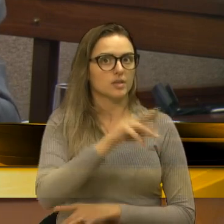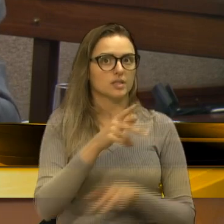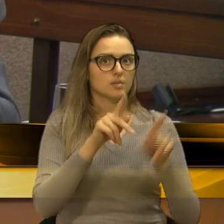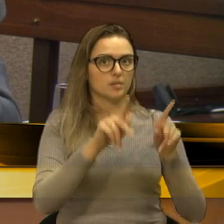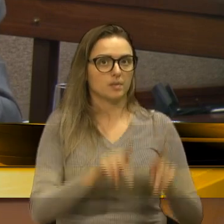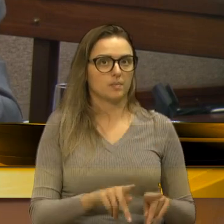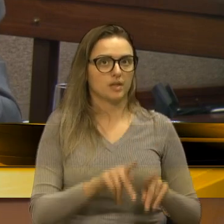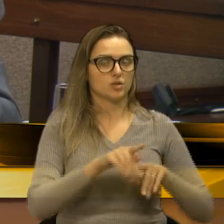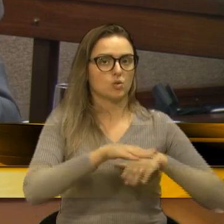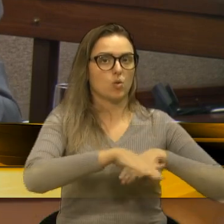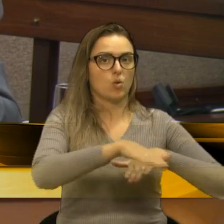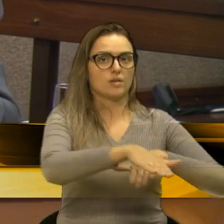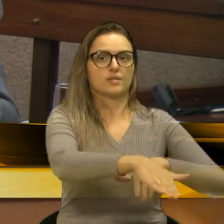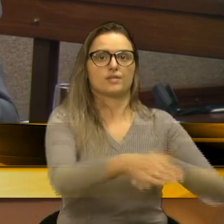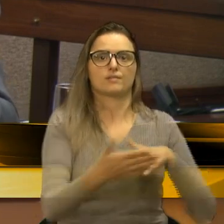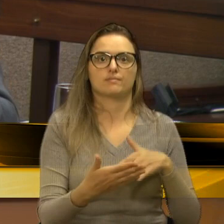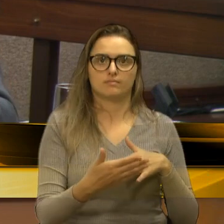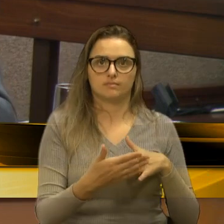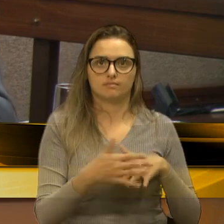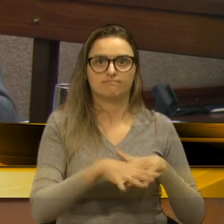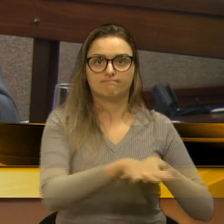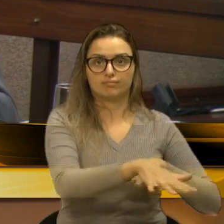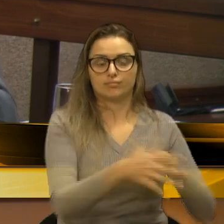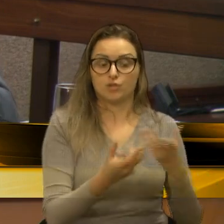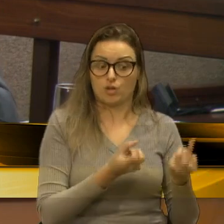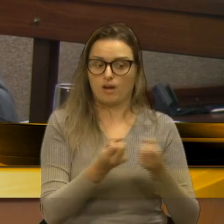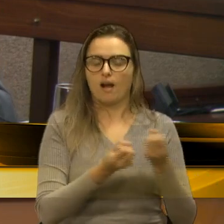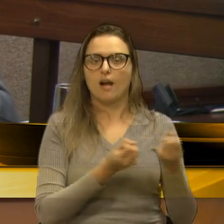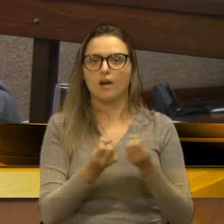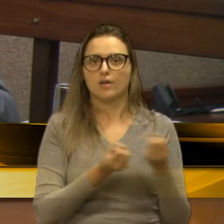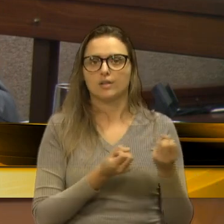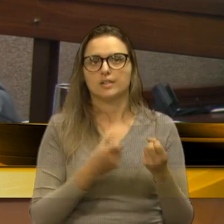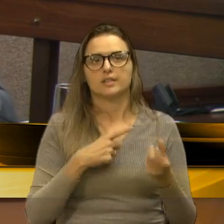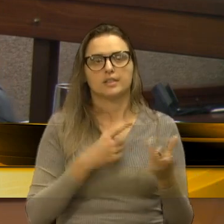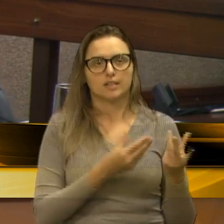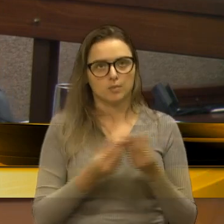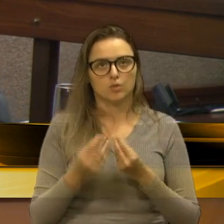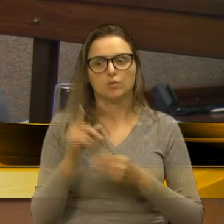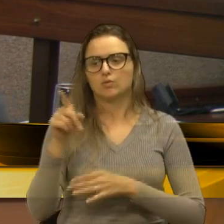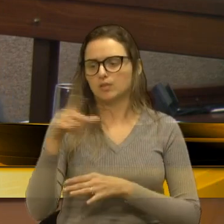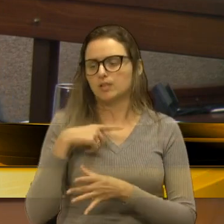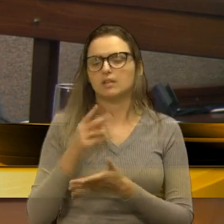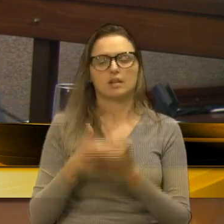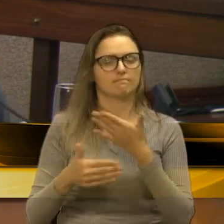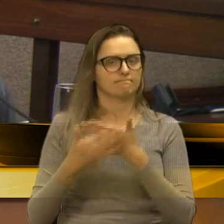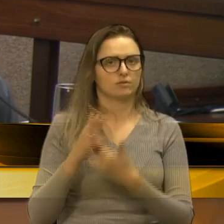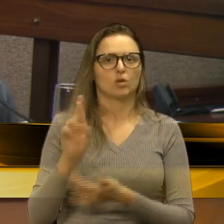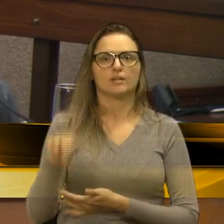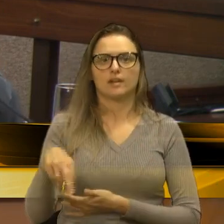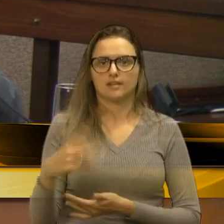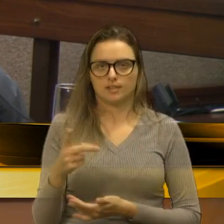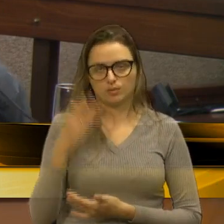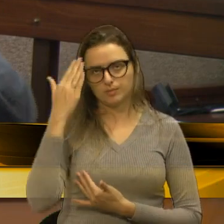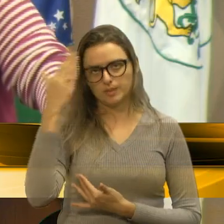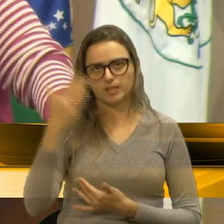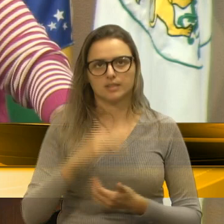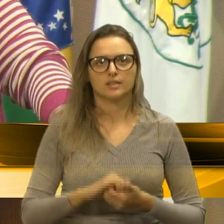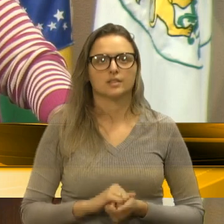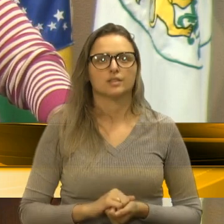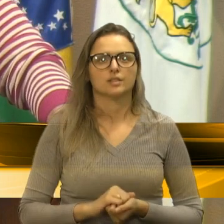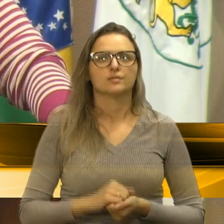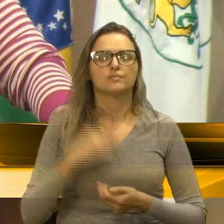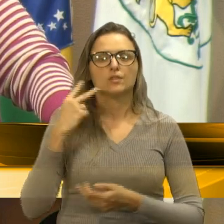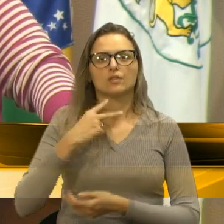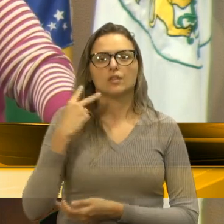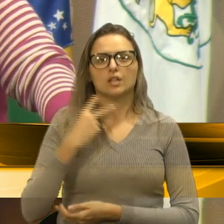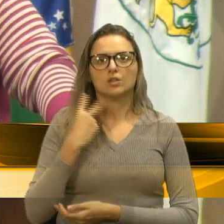transitando aí, uma rodovia de intenso tráfego. Então, a excelência tem toda a razão nesse aspecto. Muito obrigado. Vereador Adilócio,